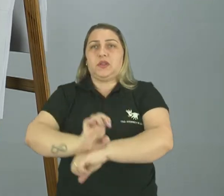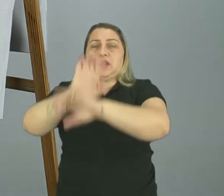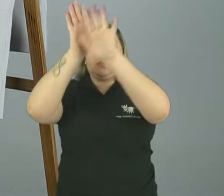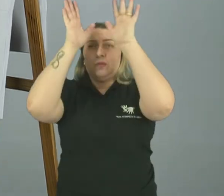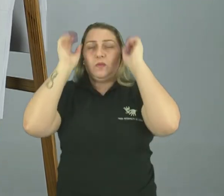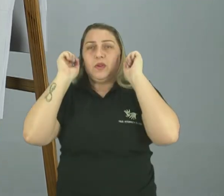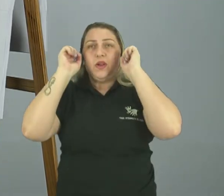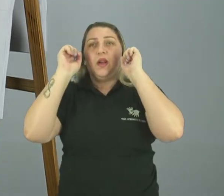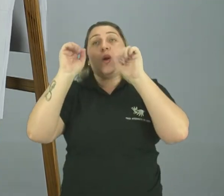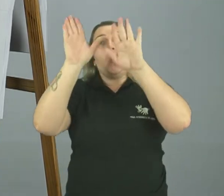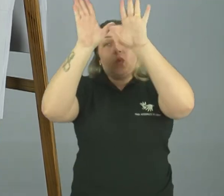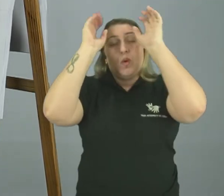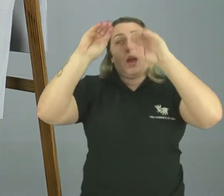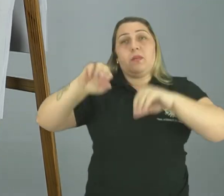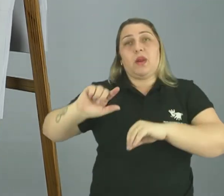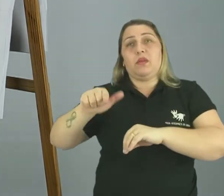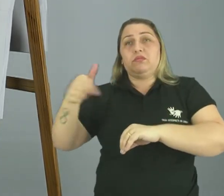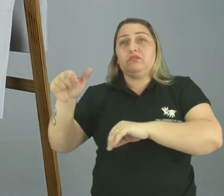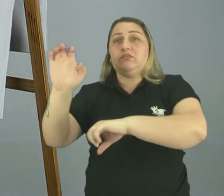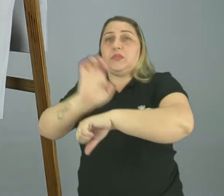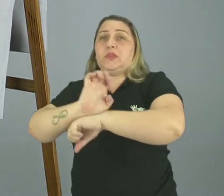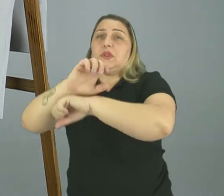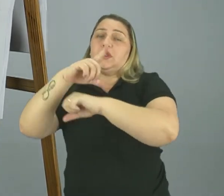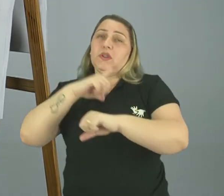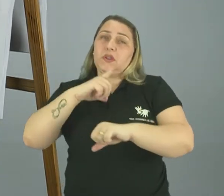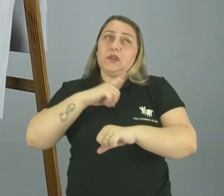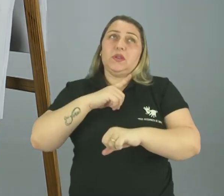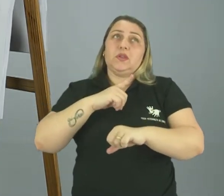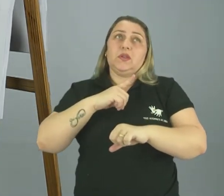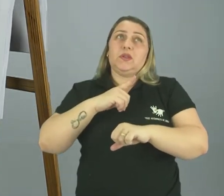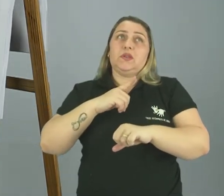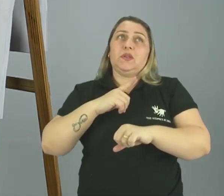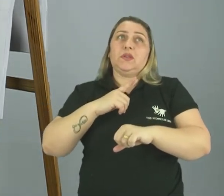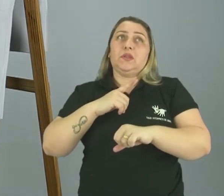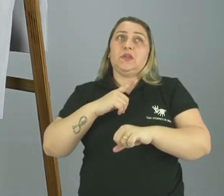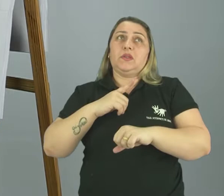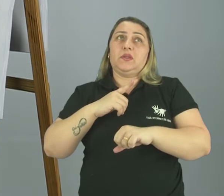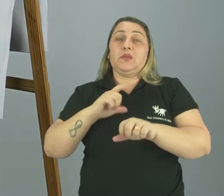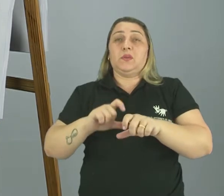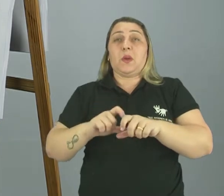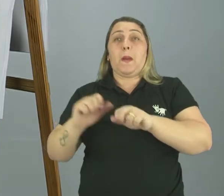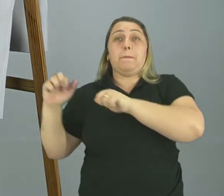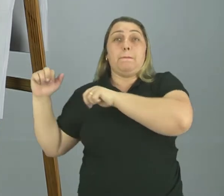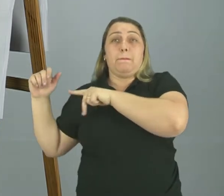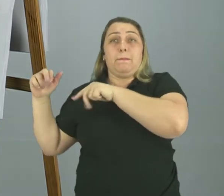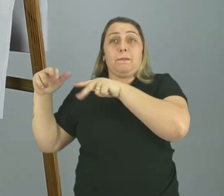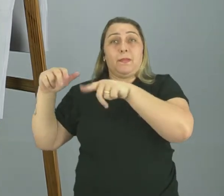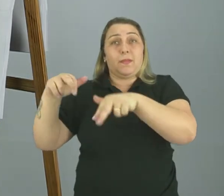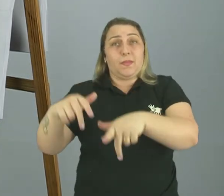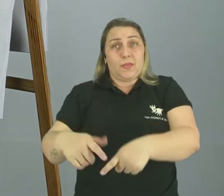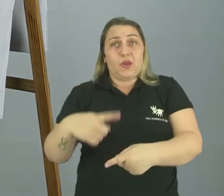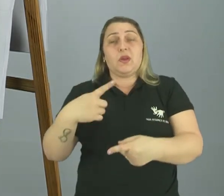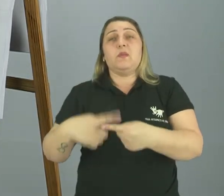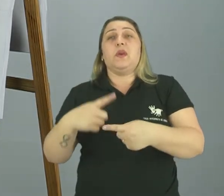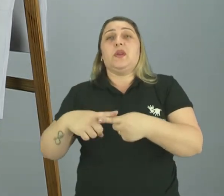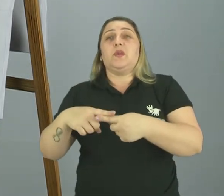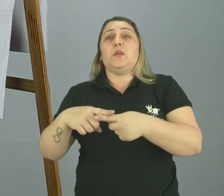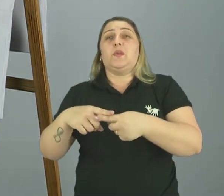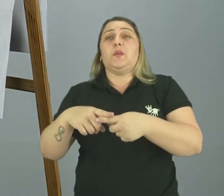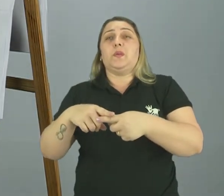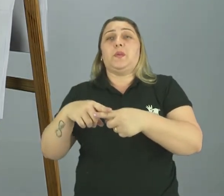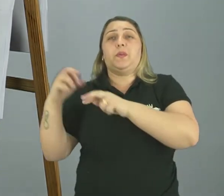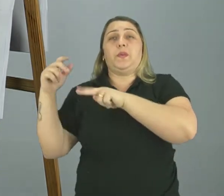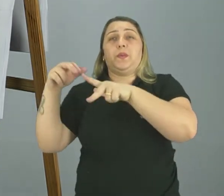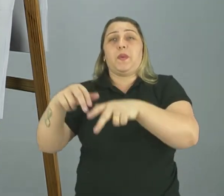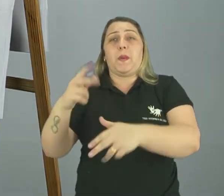Acre, ou do Acre para um outro estado, eu digo que eles são migrantes, porque eles estão se deslocando